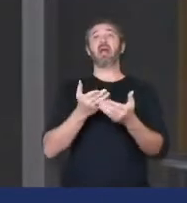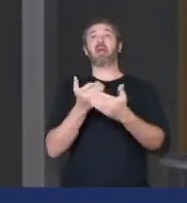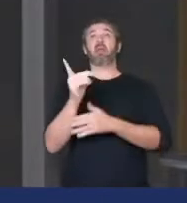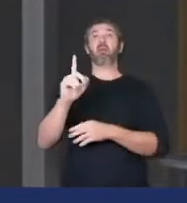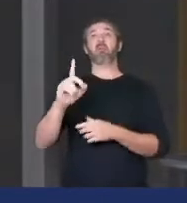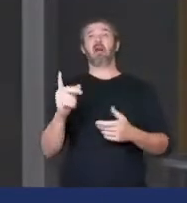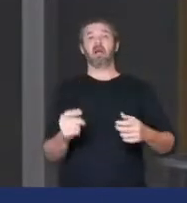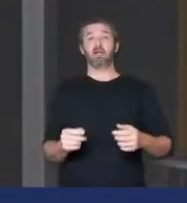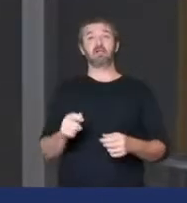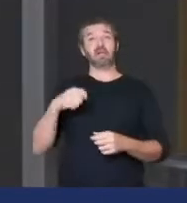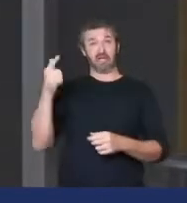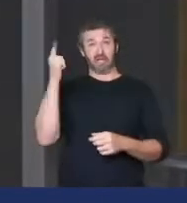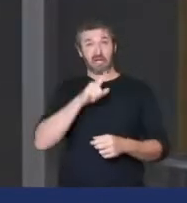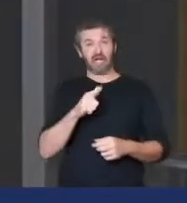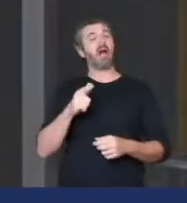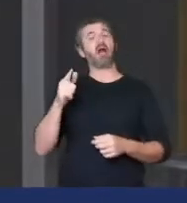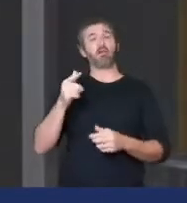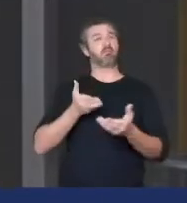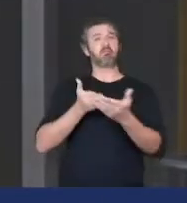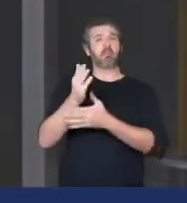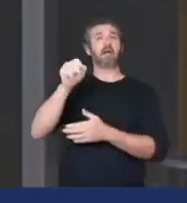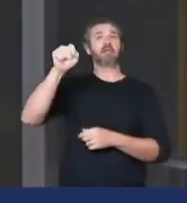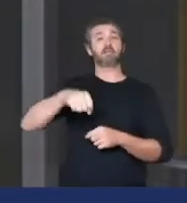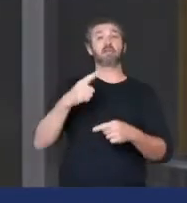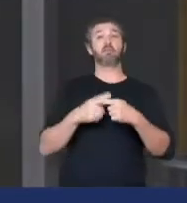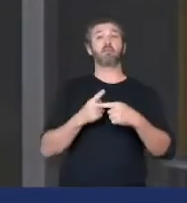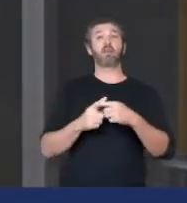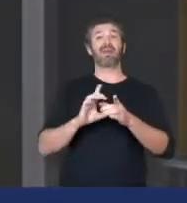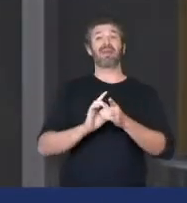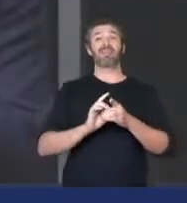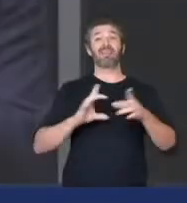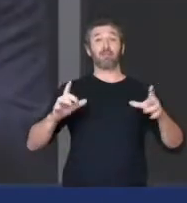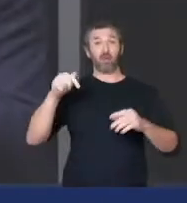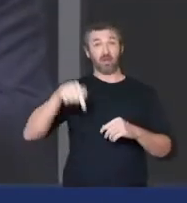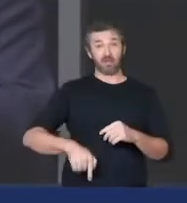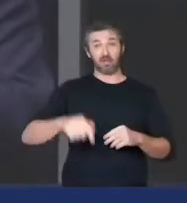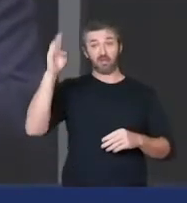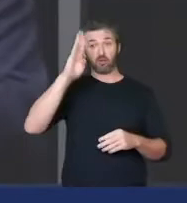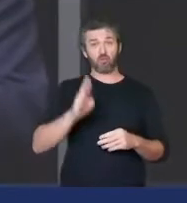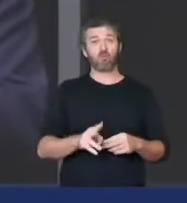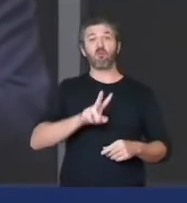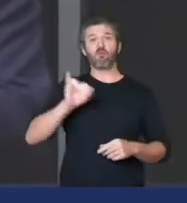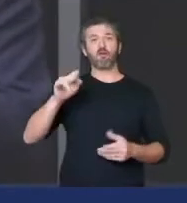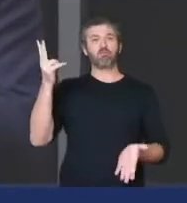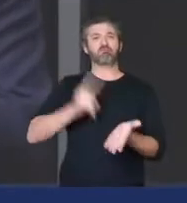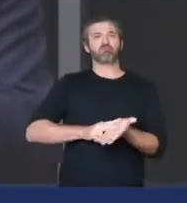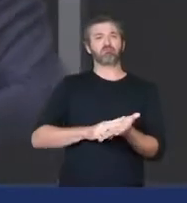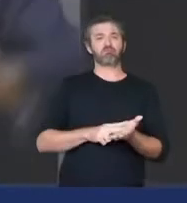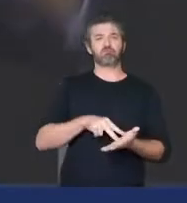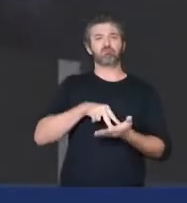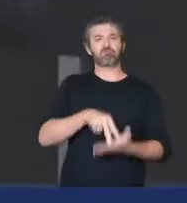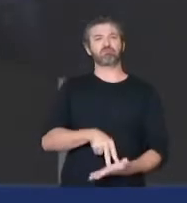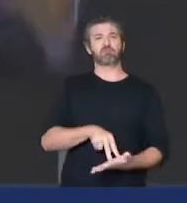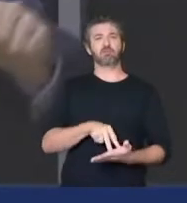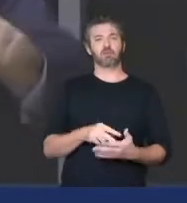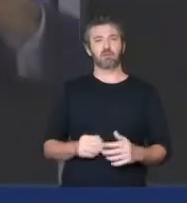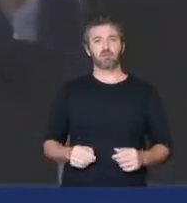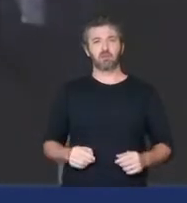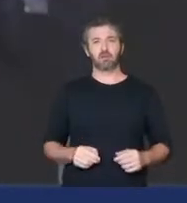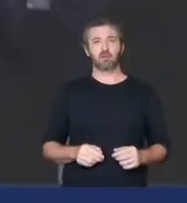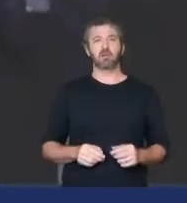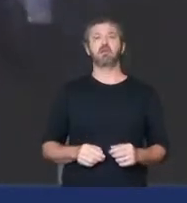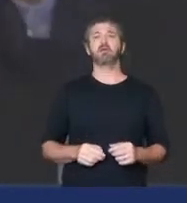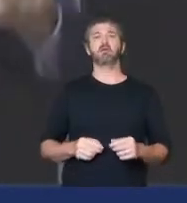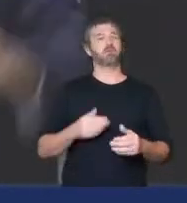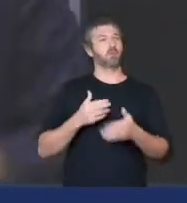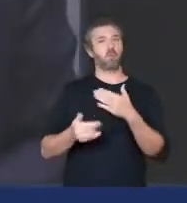ganhar vai levar. Vai levar porque a democracia no Brasil vai prevalecer. Vai prevalecer apesar